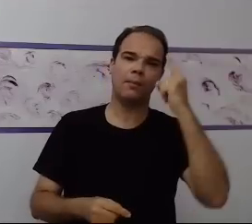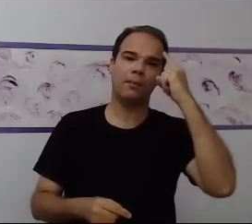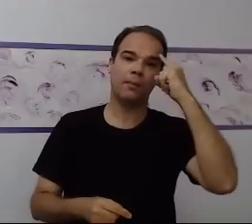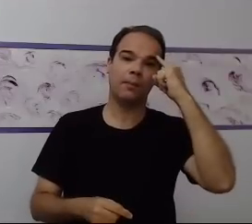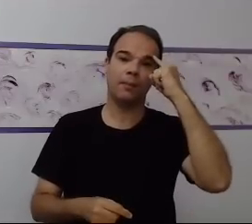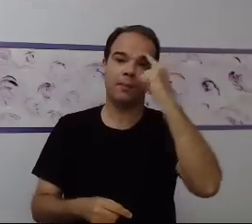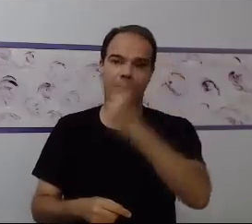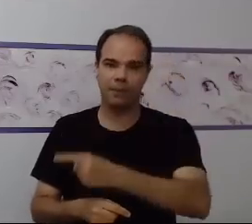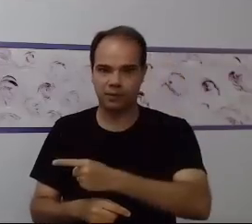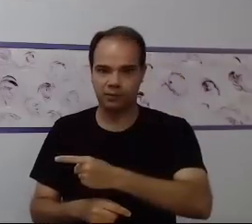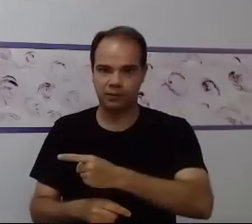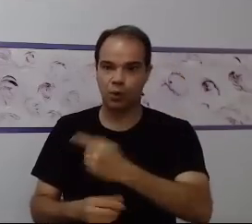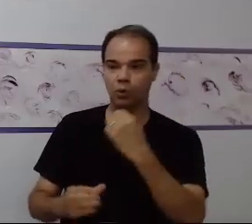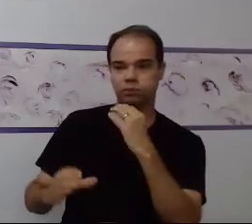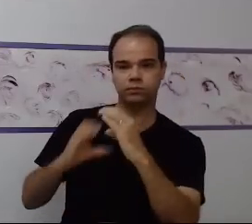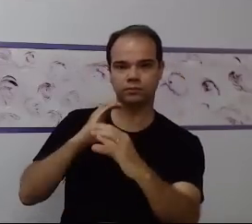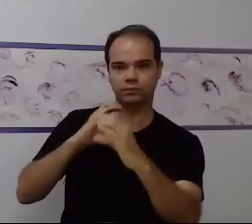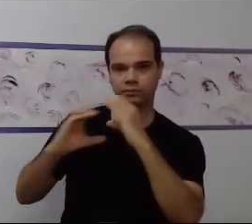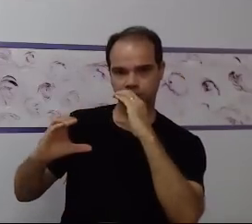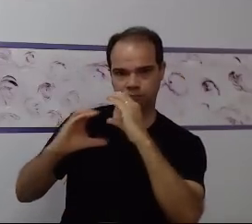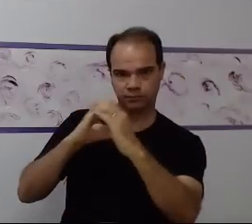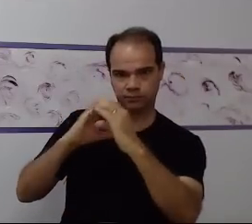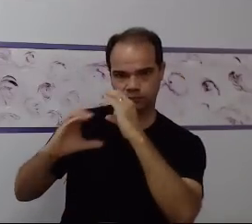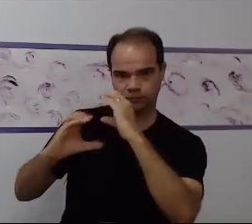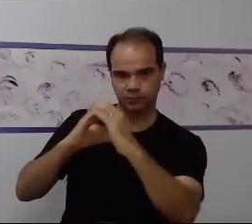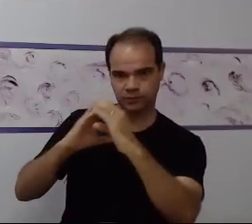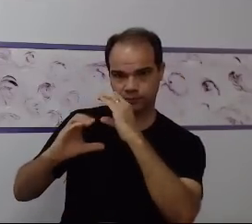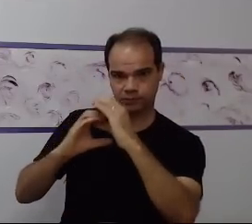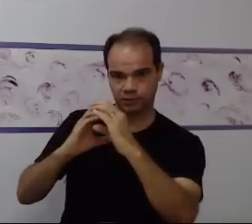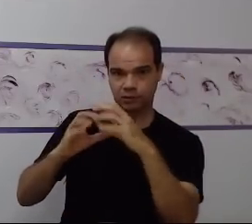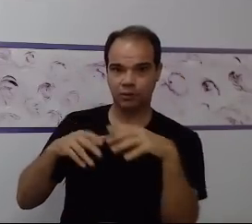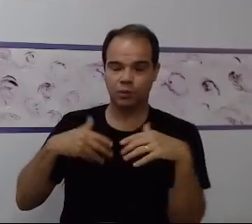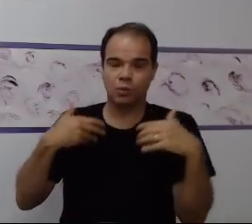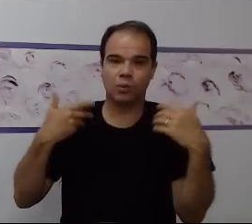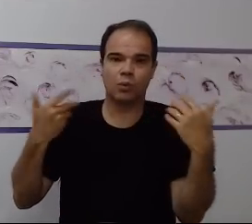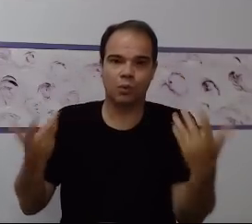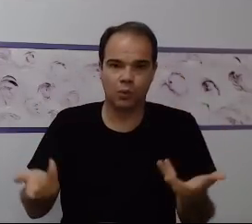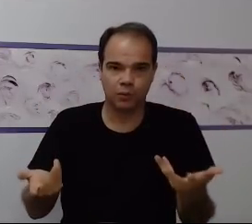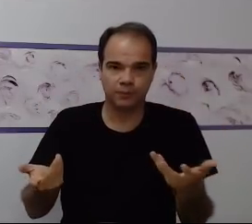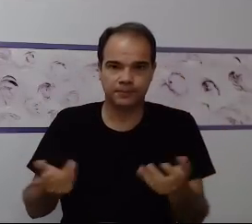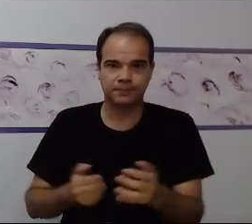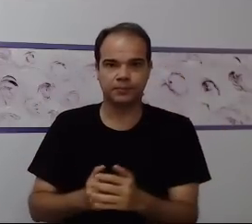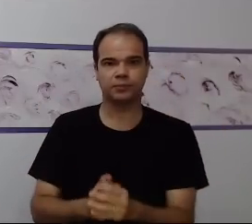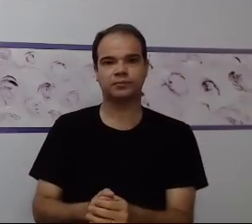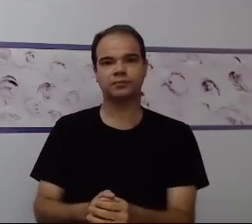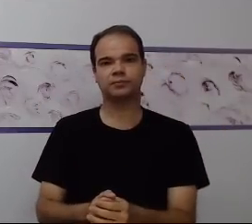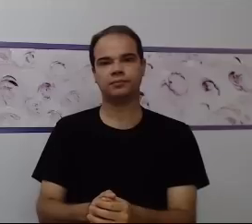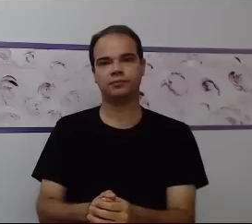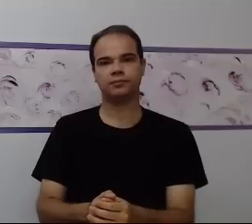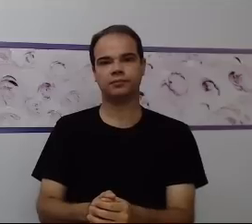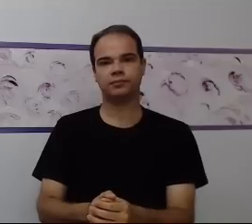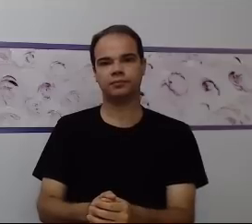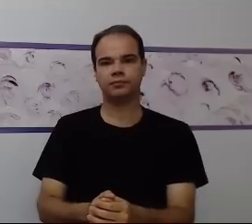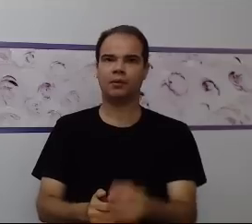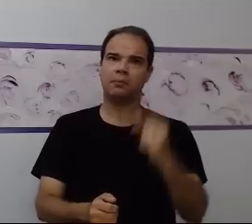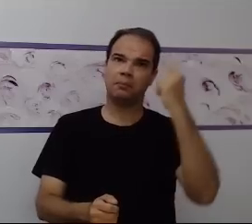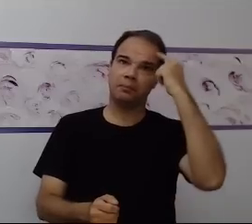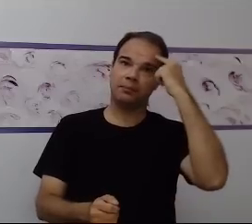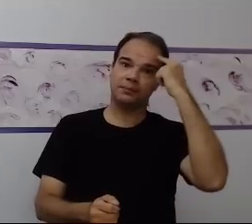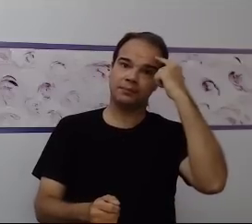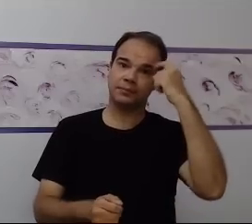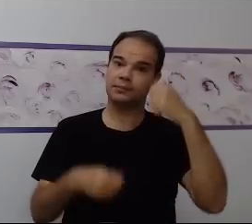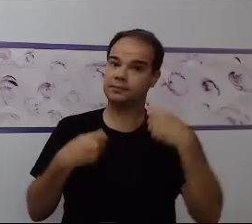comunicação eu vou usar para essa criança. Então, eu preciso pensar nessa